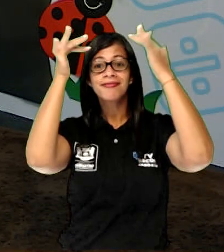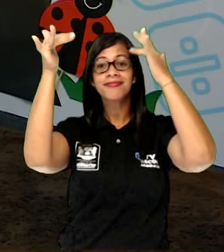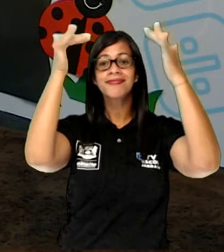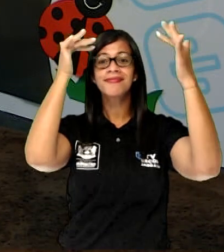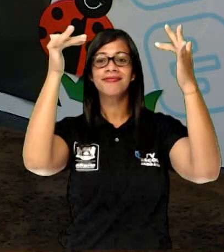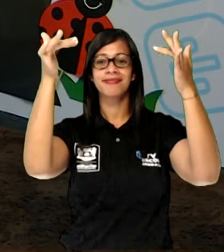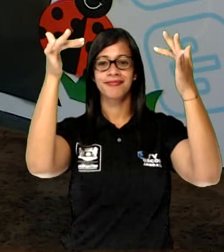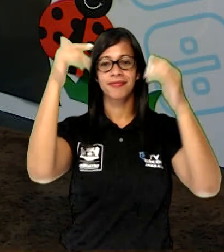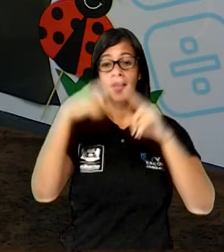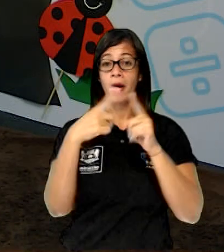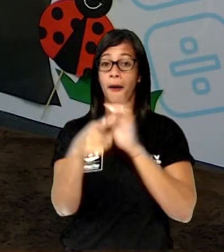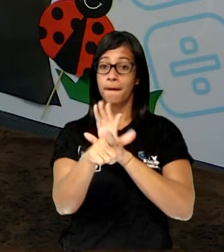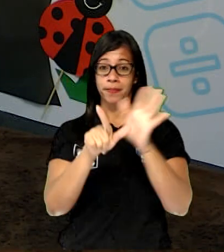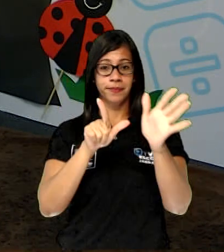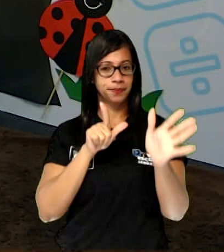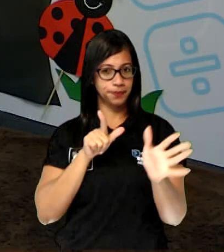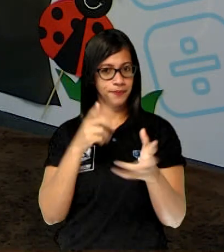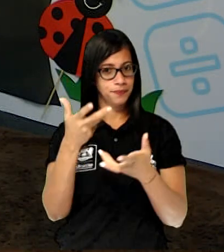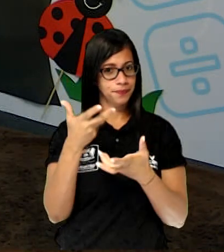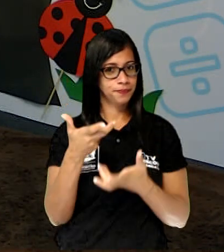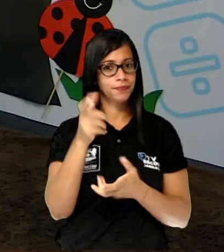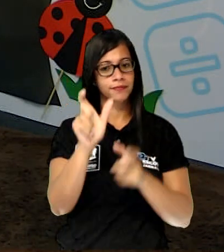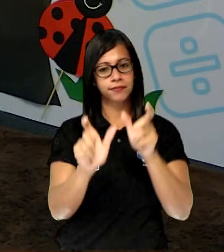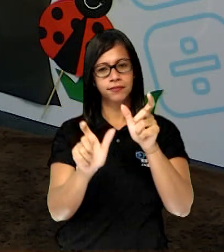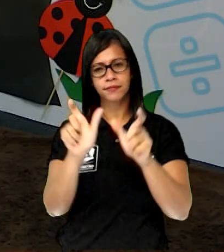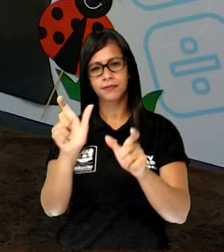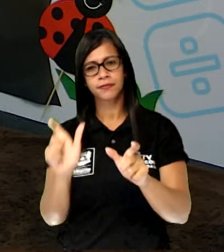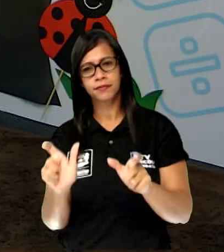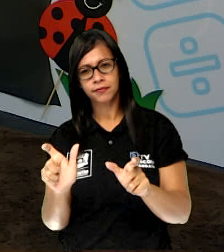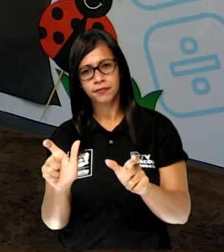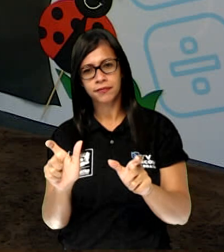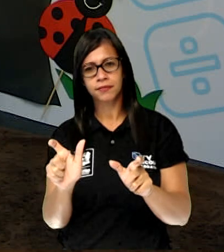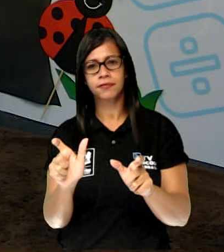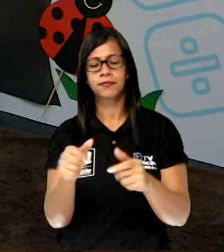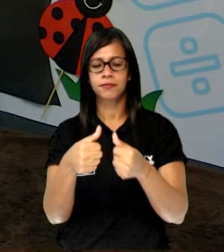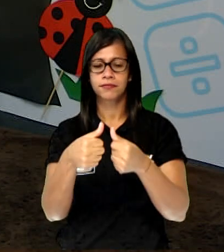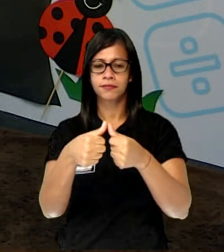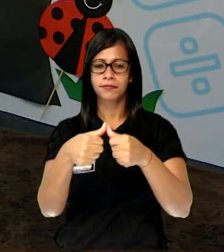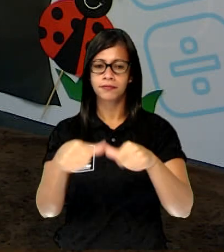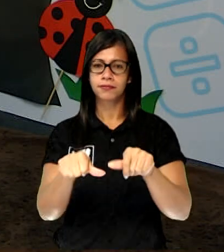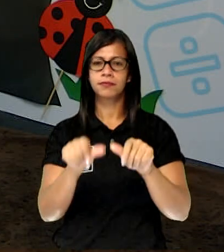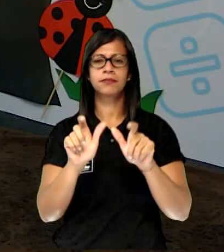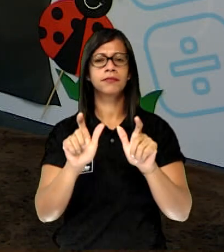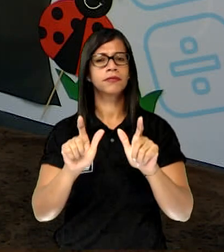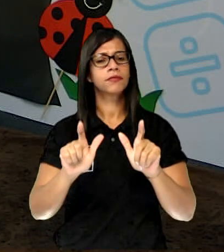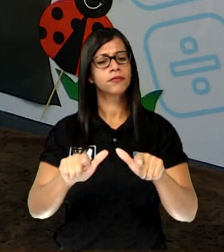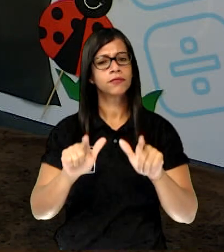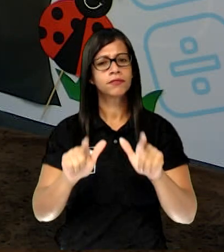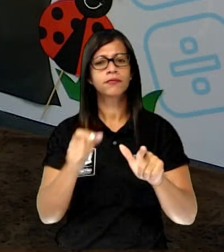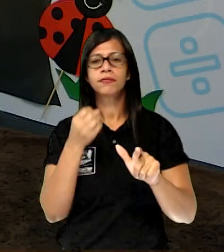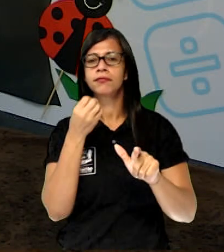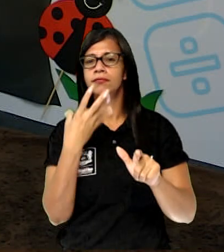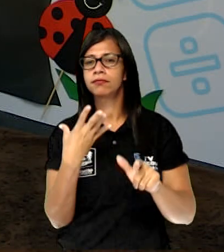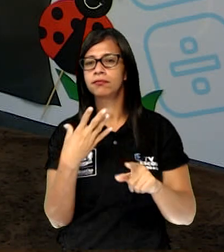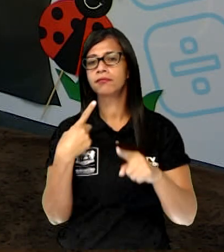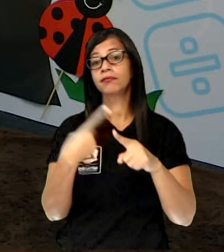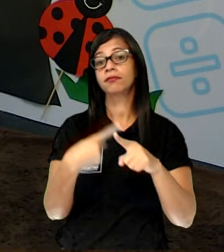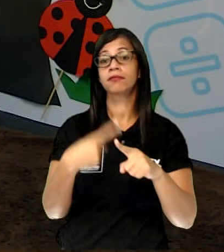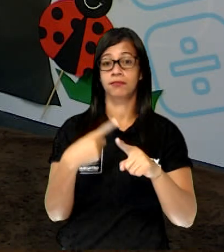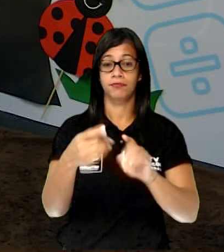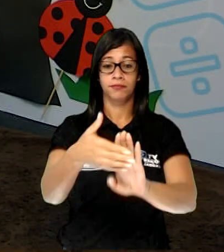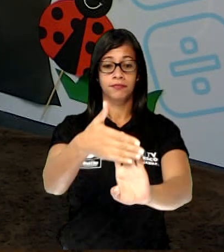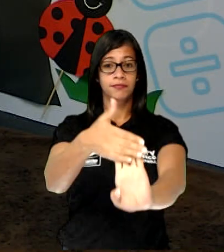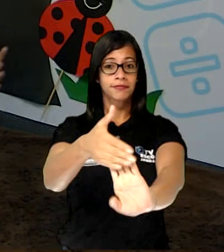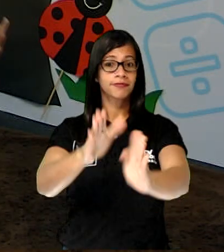Mas antes eu vou pedir para vocês ficarem numa posição bem confortável, porque nós vamos alongar o corpo, tá bom?